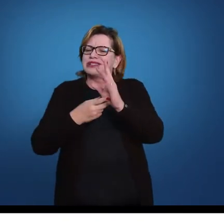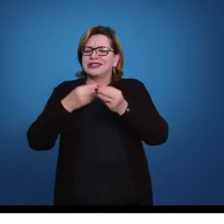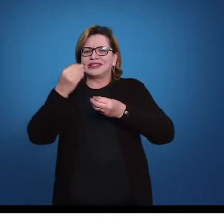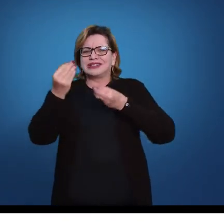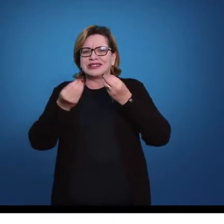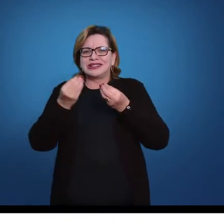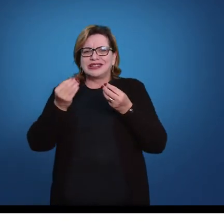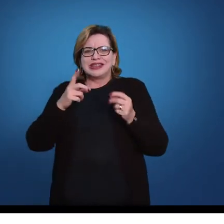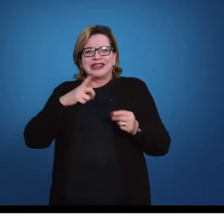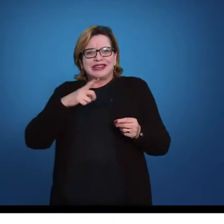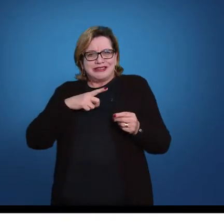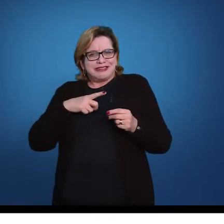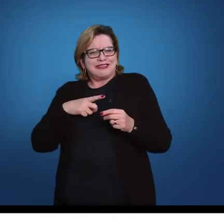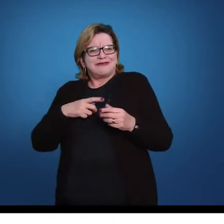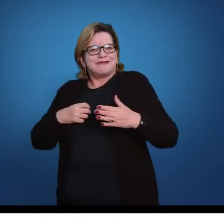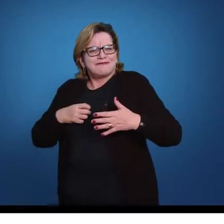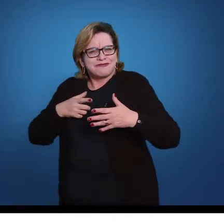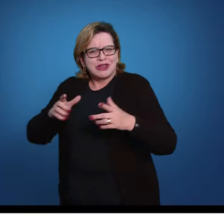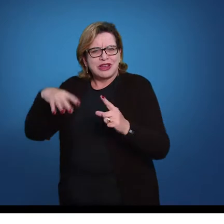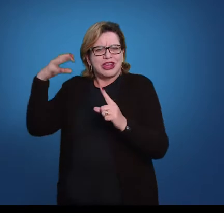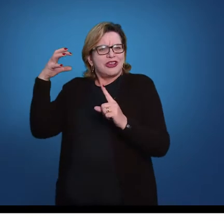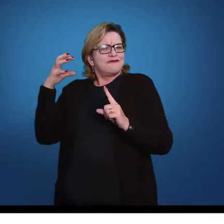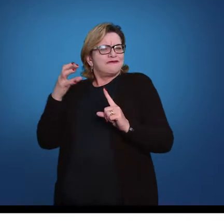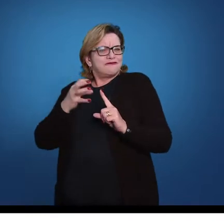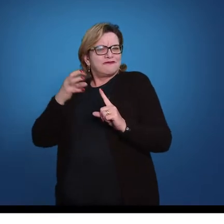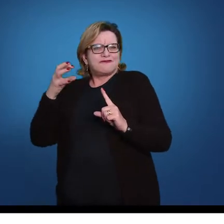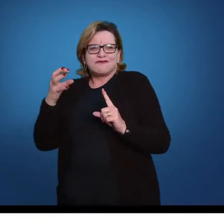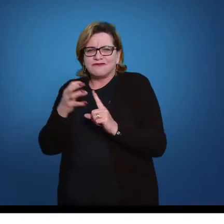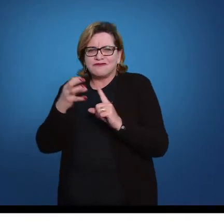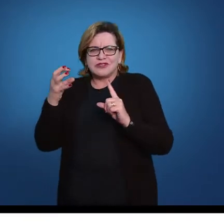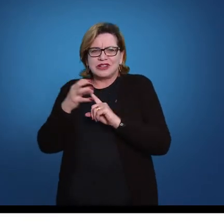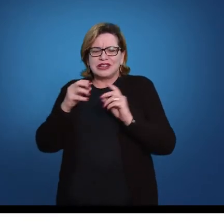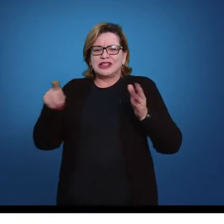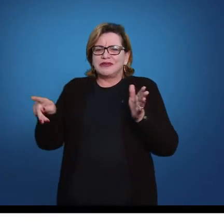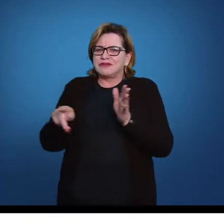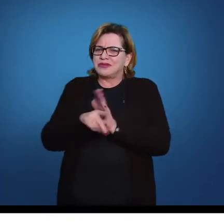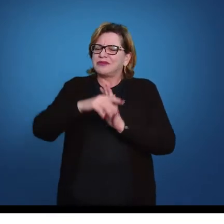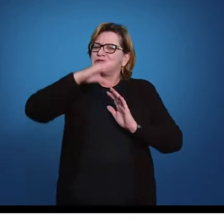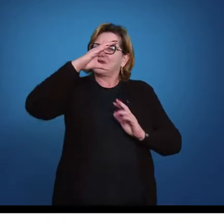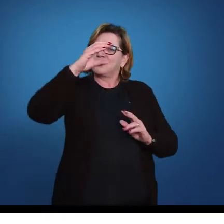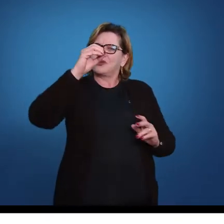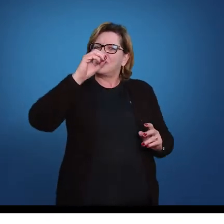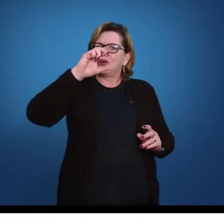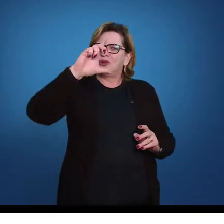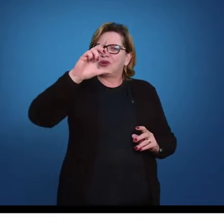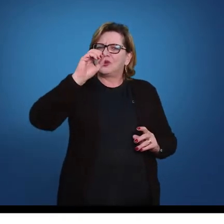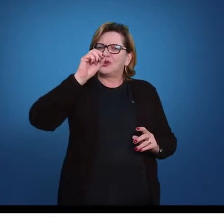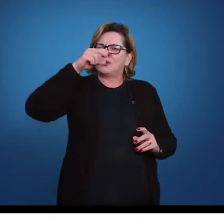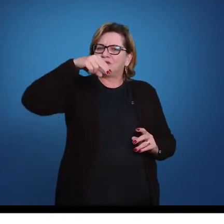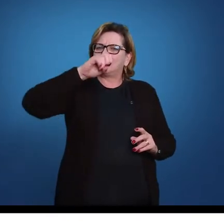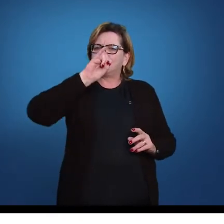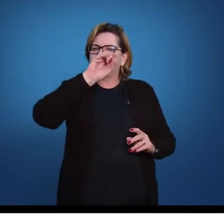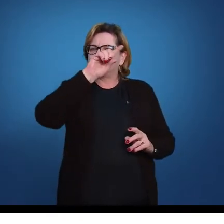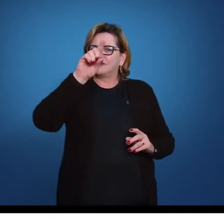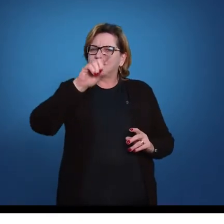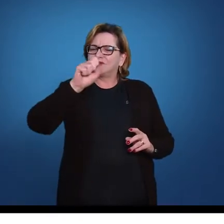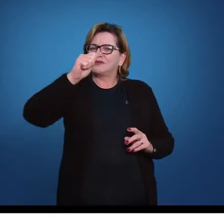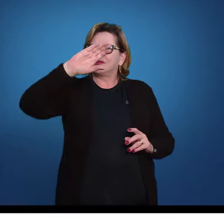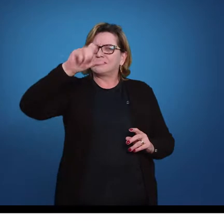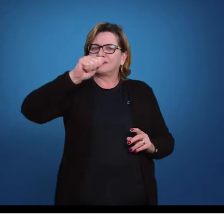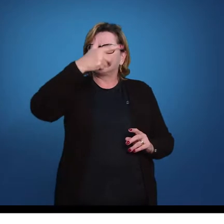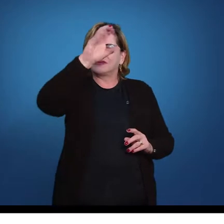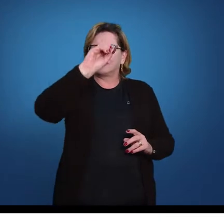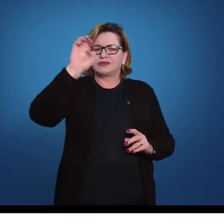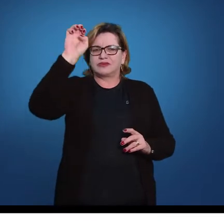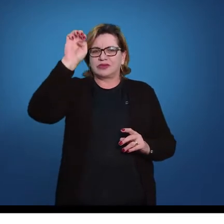tem uma forte relação com o próprio processo de colonização da Europa. Então, conforme as pessoas